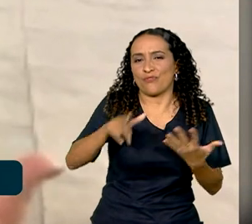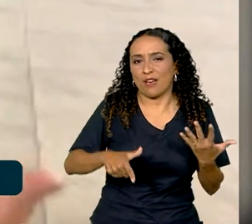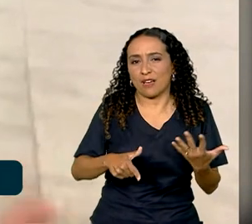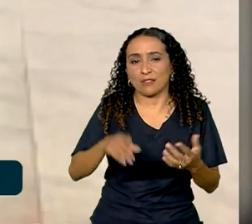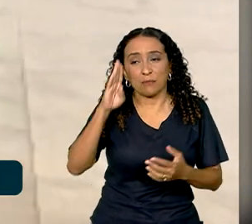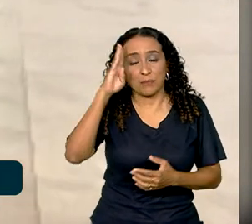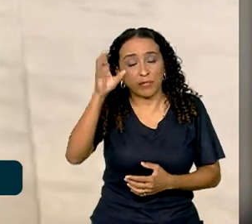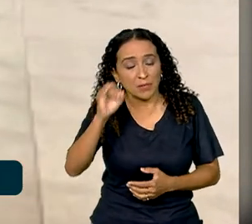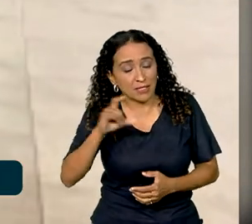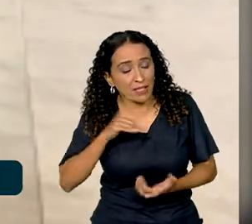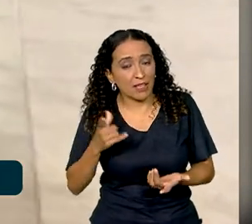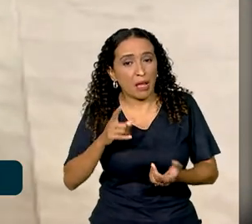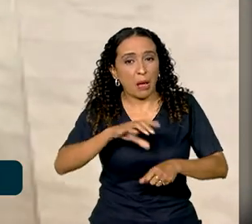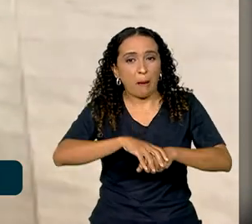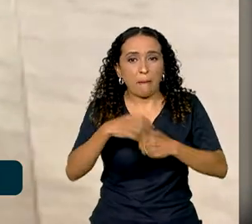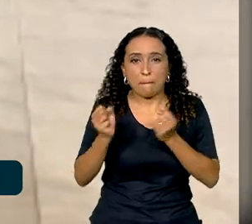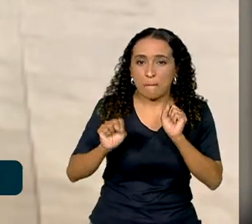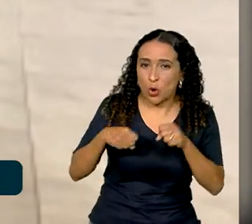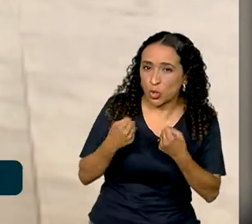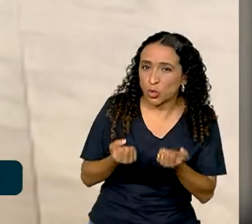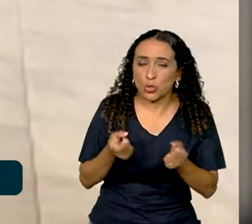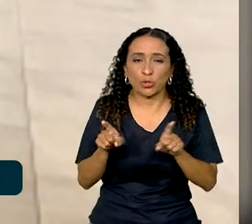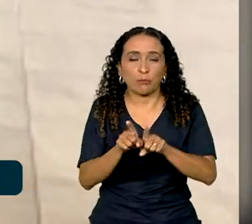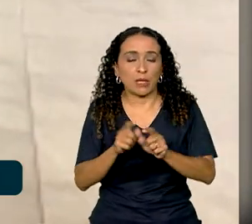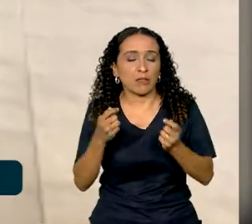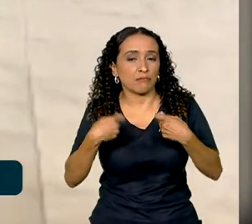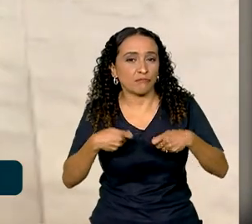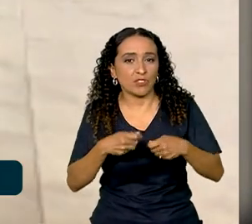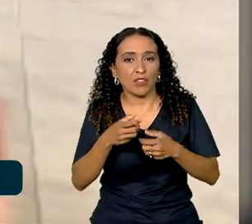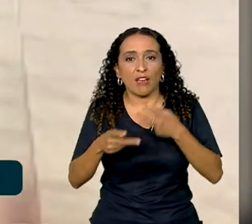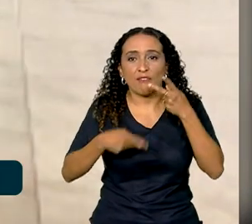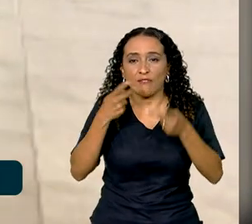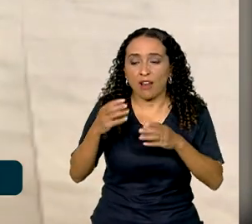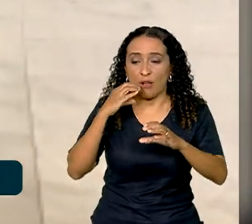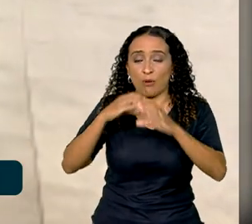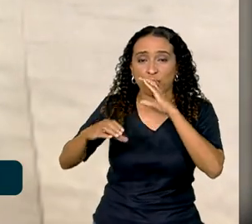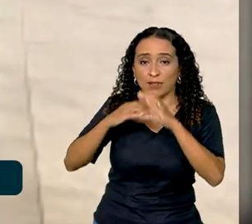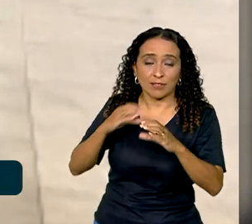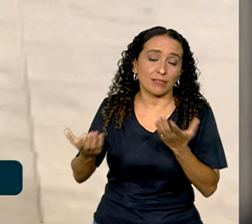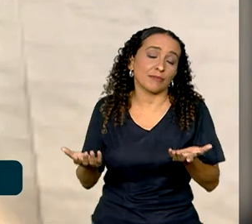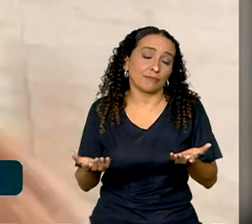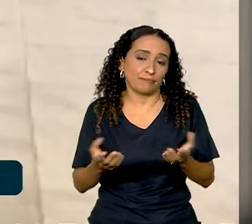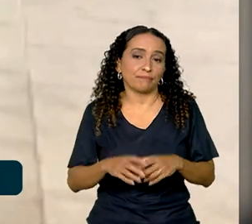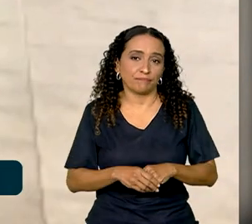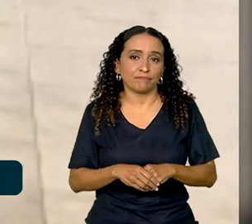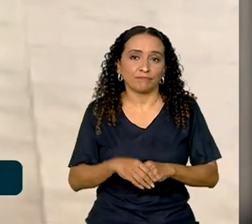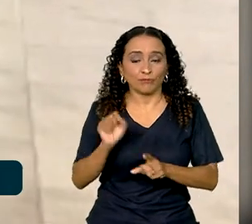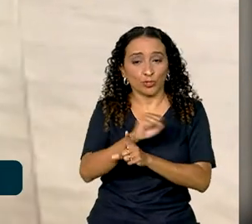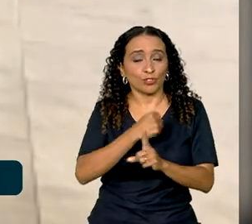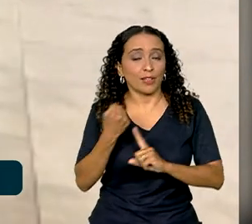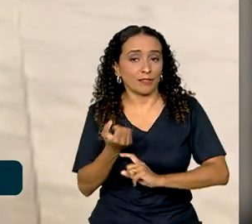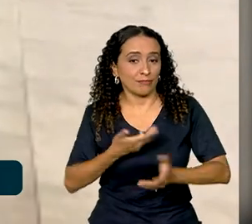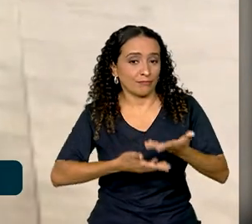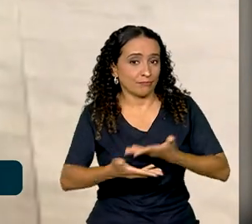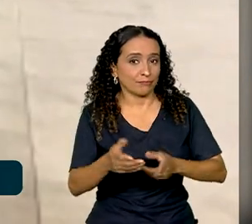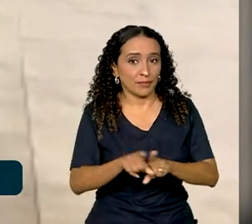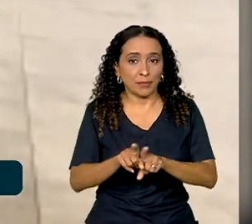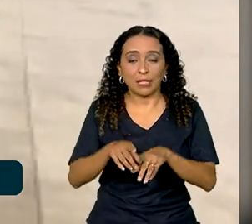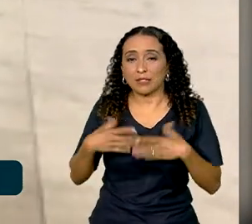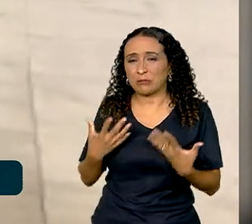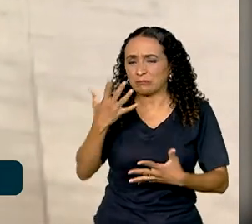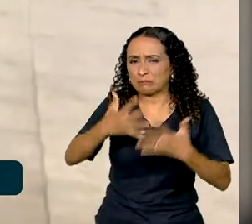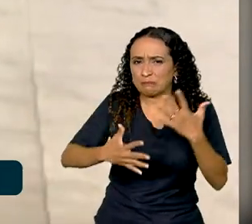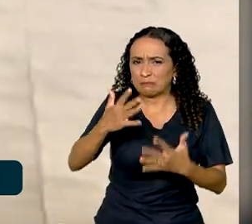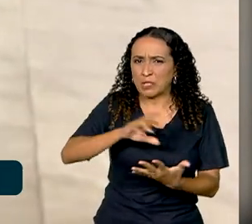criança tem prejuízo motor, essa criança pode ter prejuízo na fala, na comunicação, na socialização. Então a gente tem